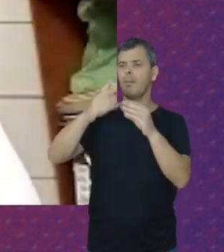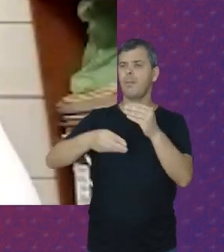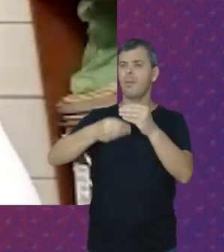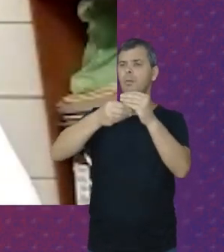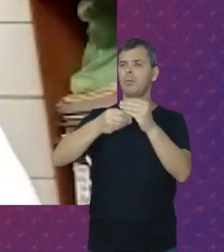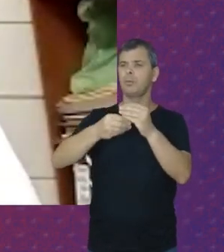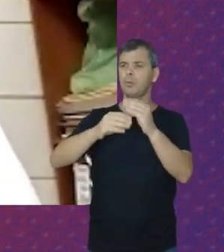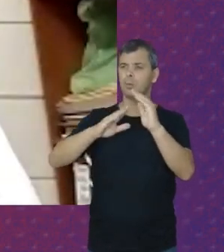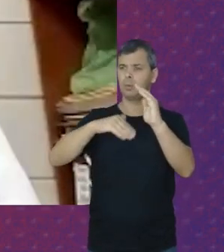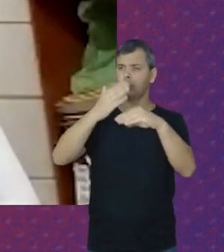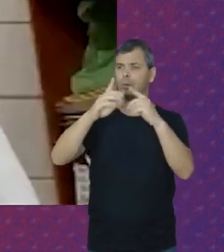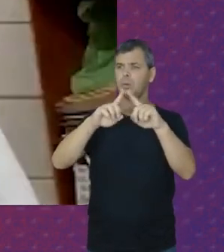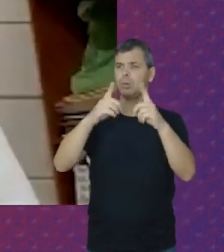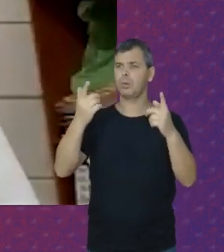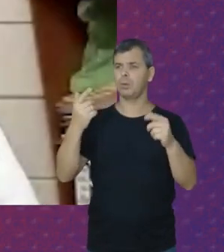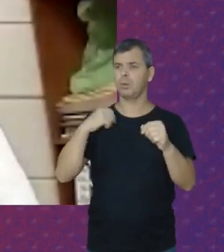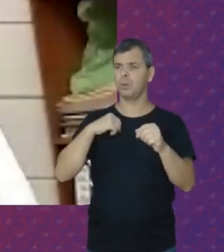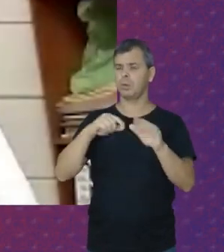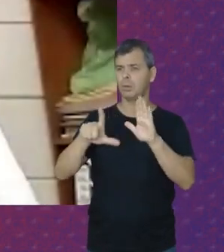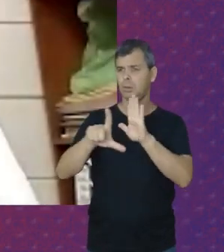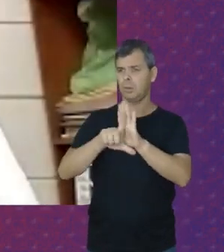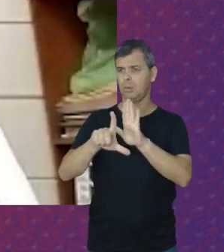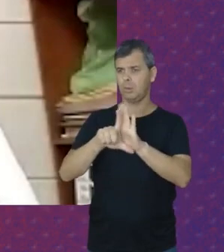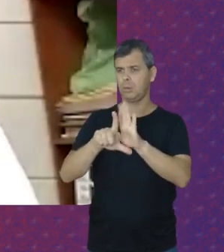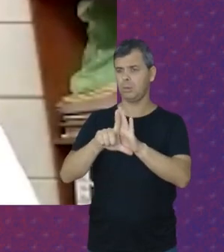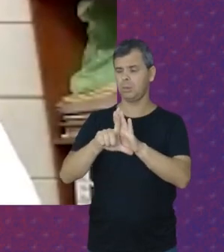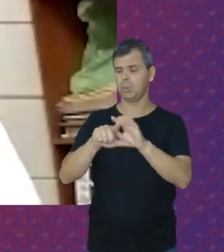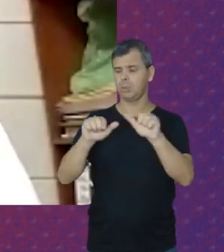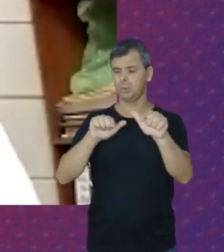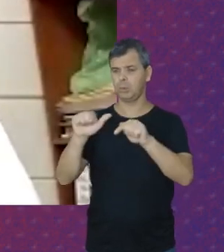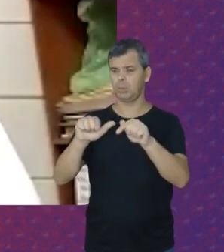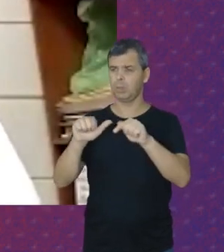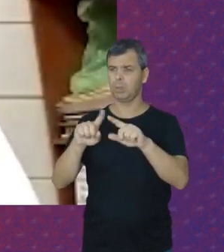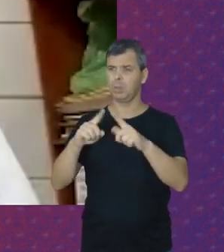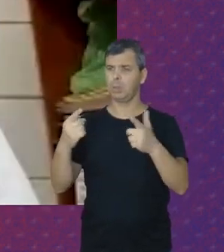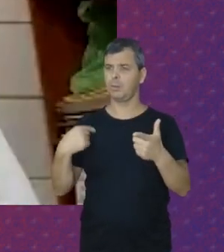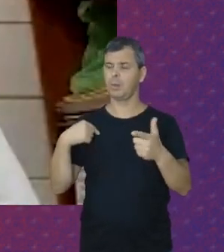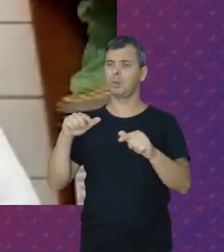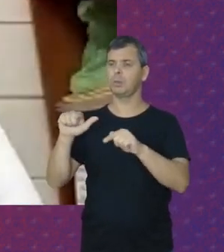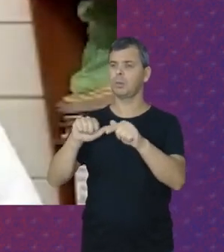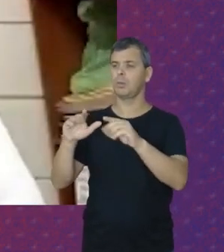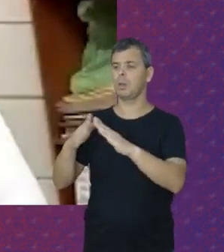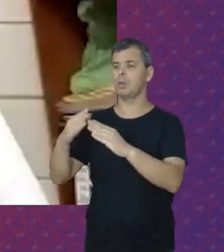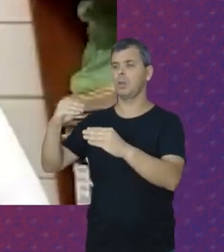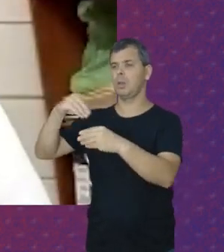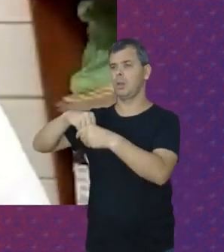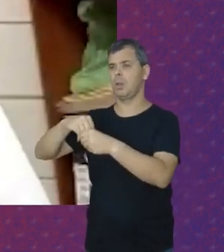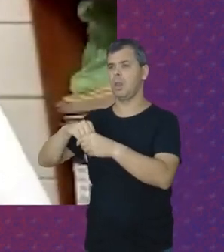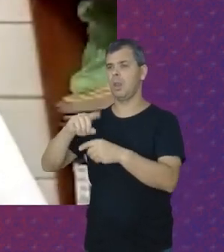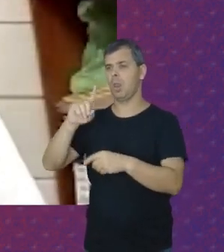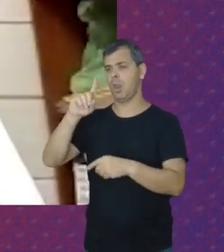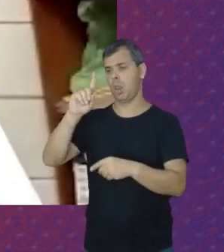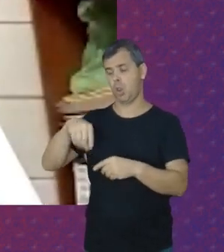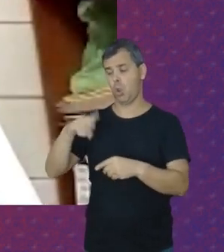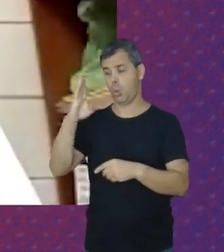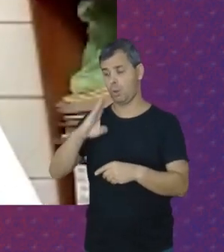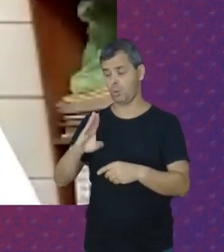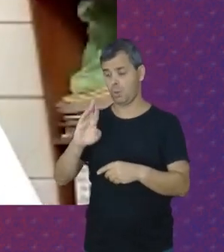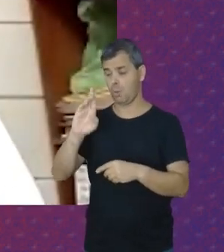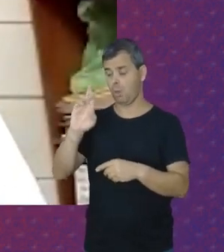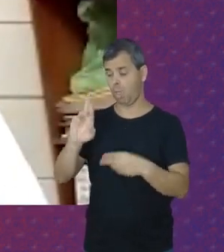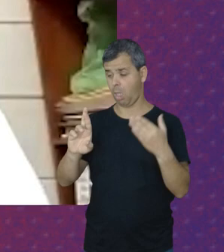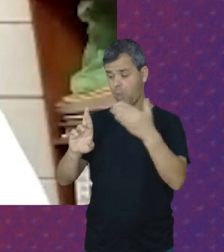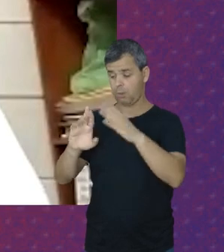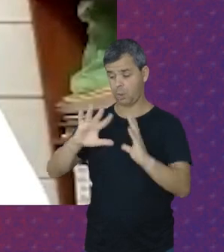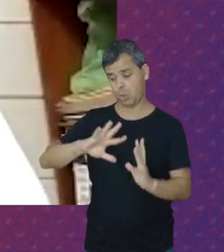Em termos De legislação Trabalhista Para o trabalho Doméstico O Brasil É referência mundial